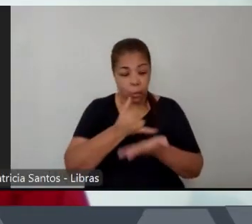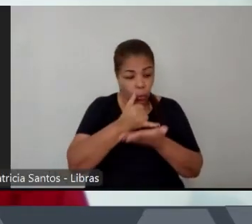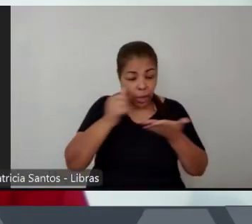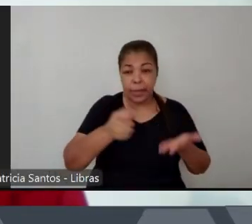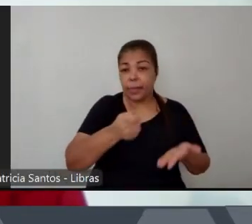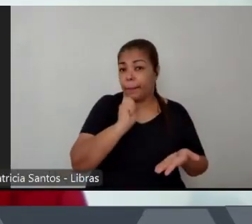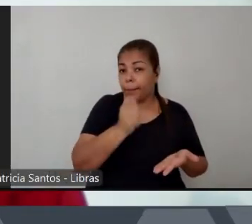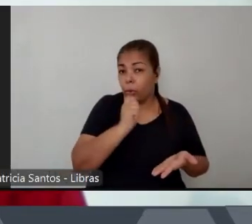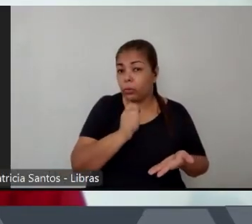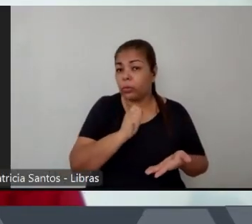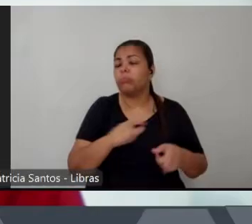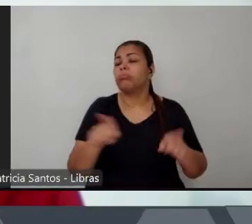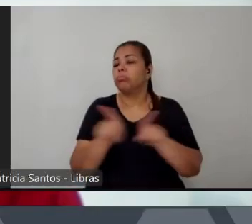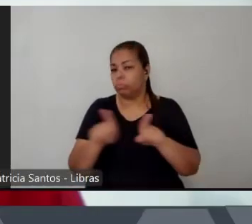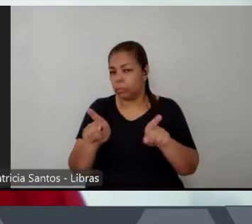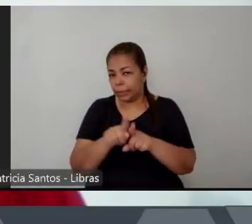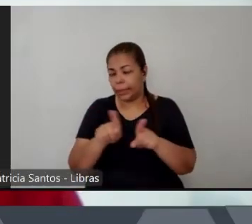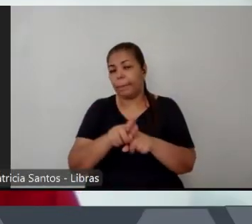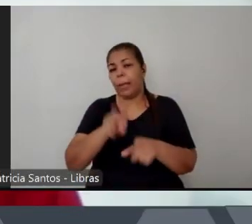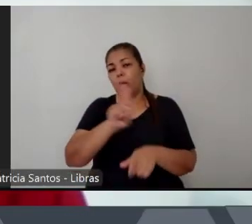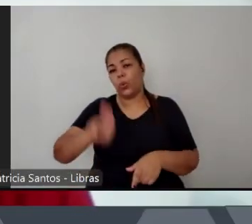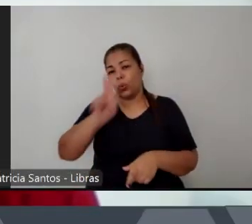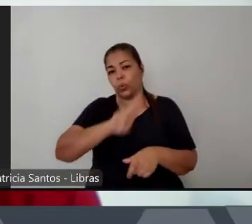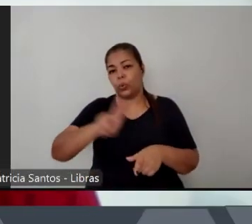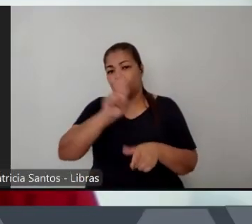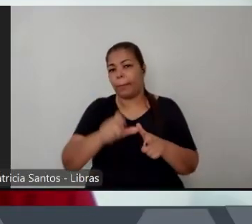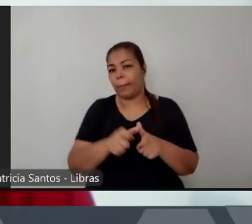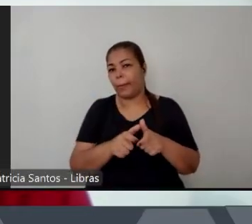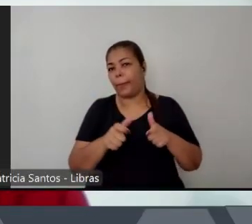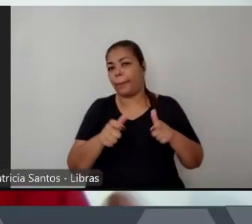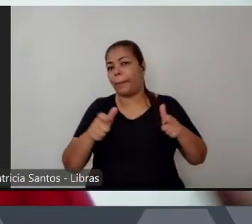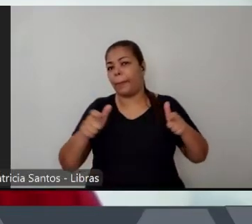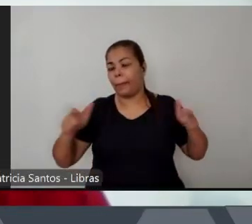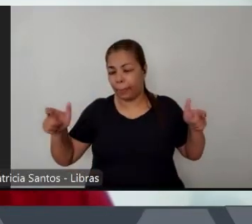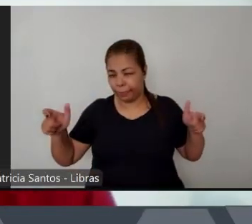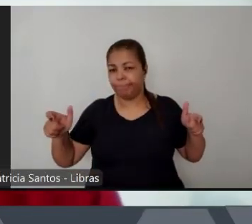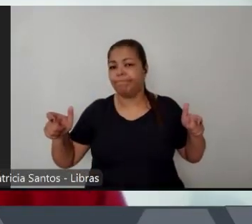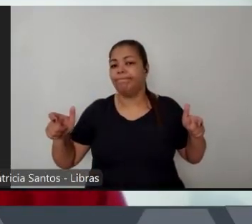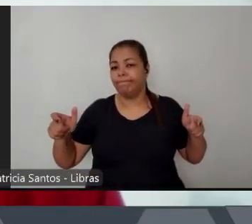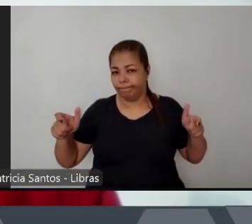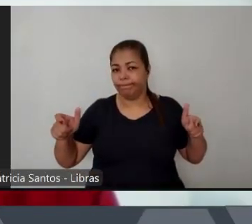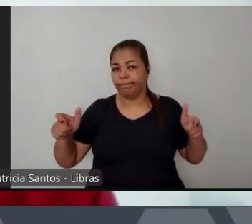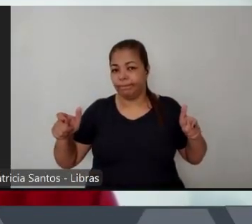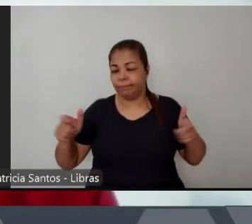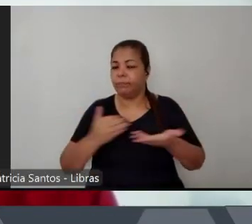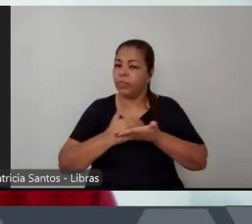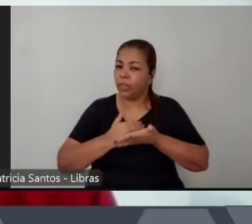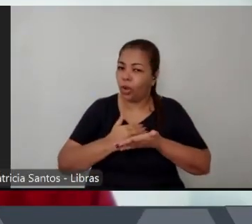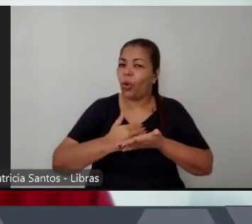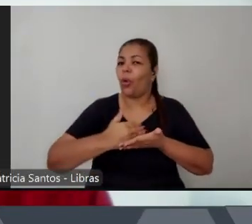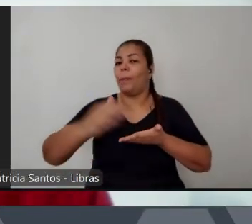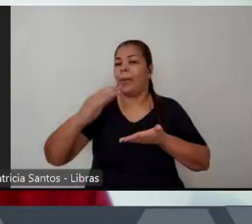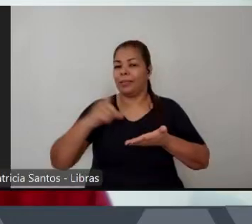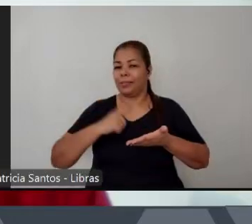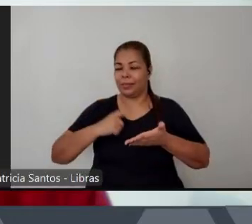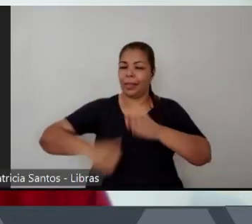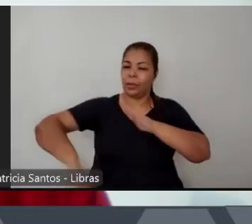ser consumidas em grande quantidade o mercado interno muito intenso e vai criar uma criminalidade própria